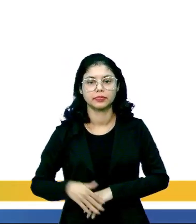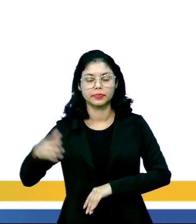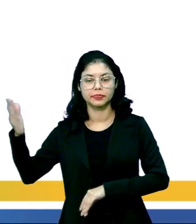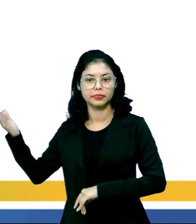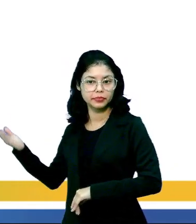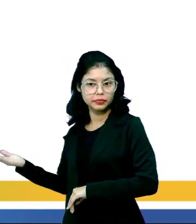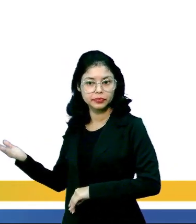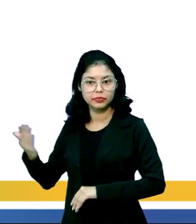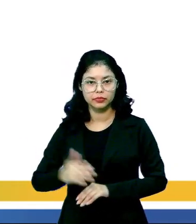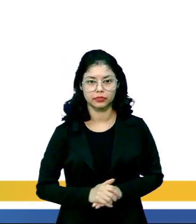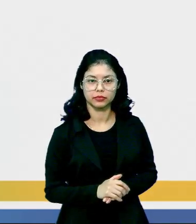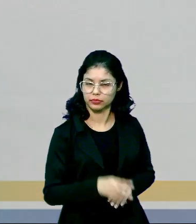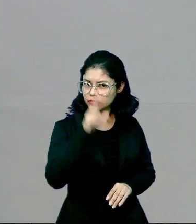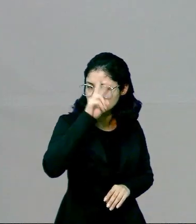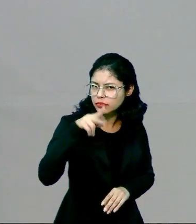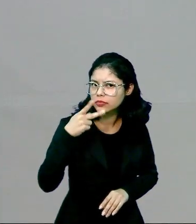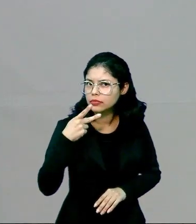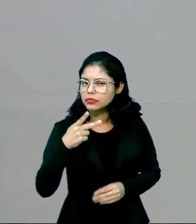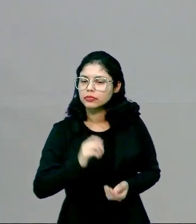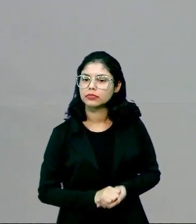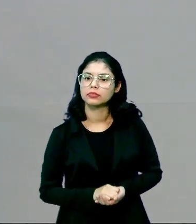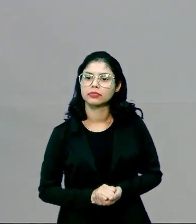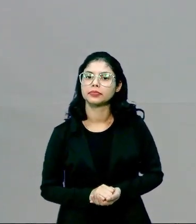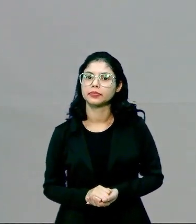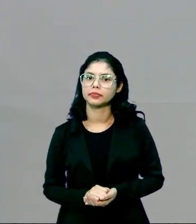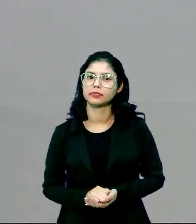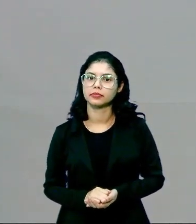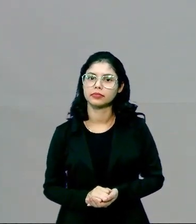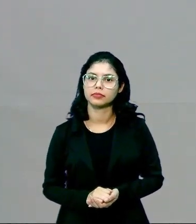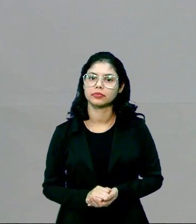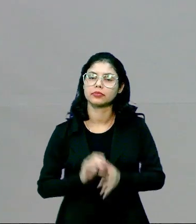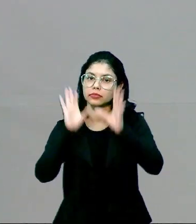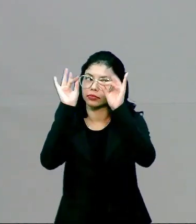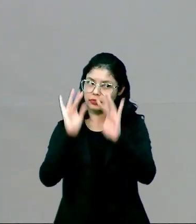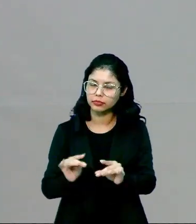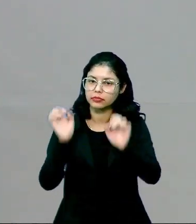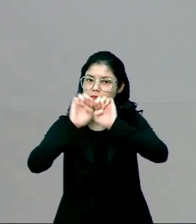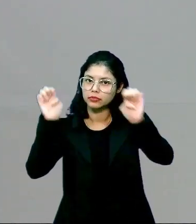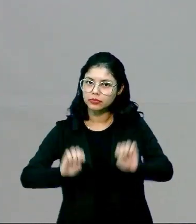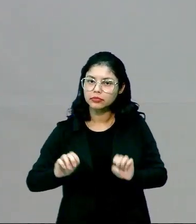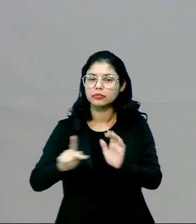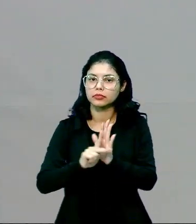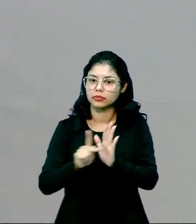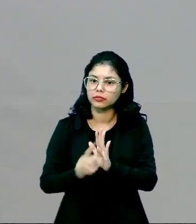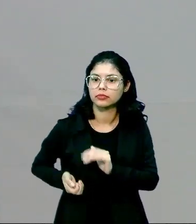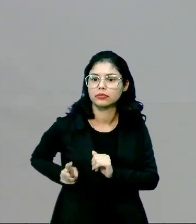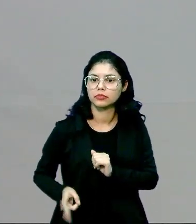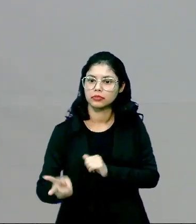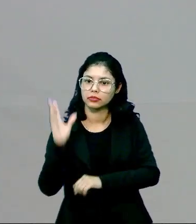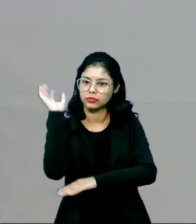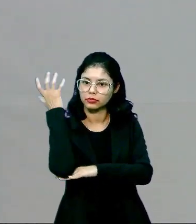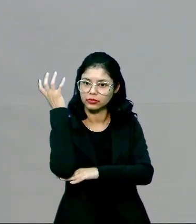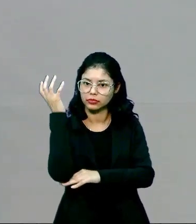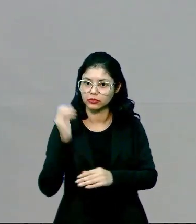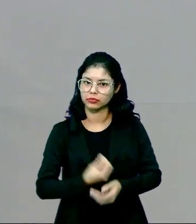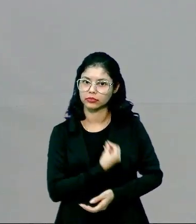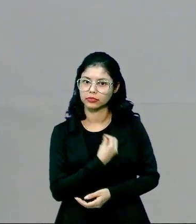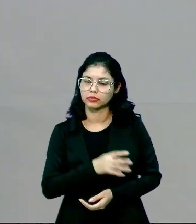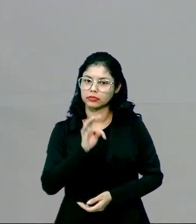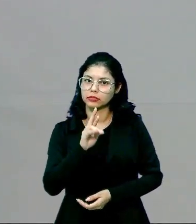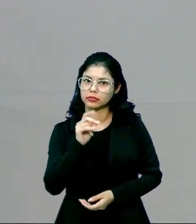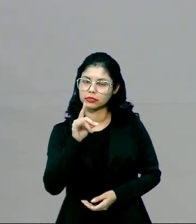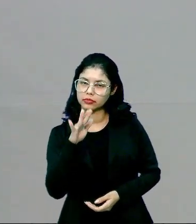olha só, lembra que eu falei que os mecanismos e estruturas que mantêm a planta viva pode ser a